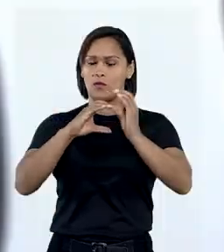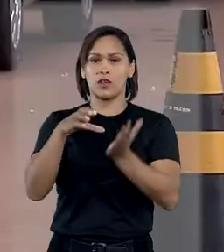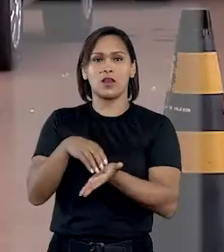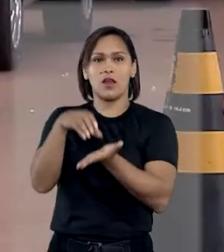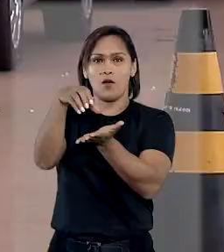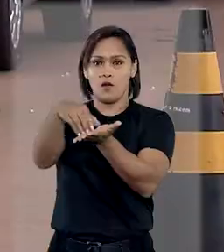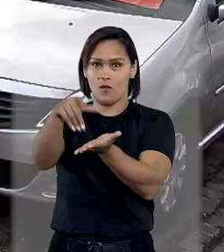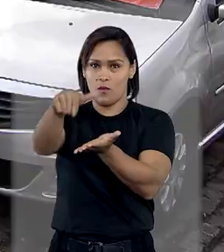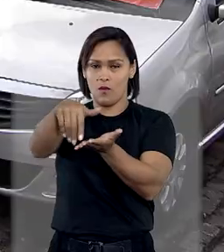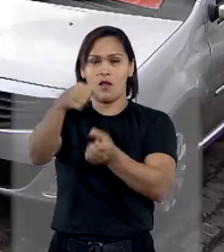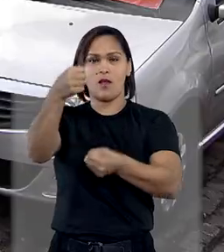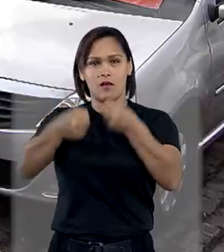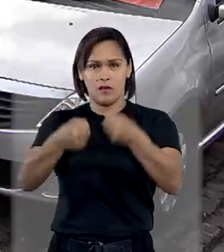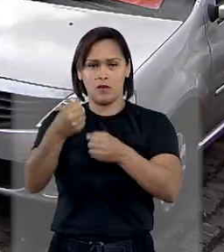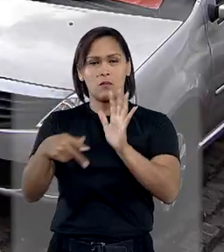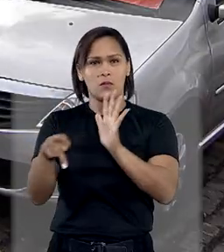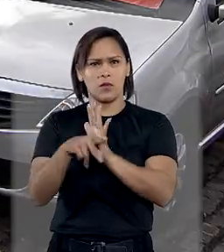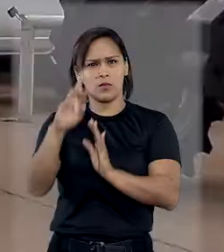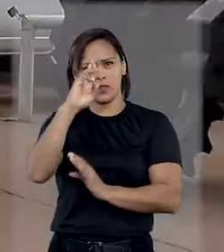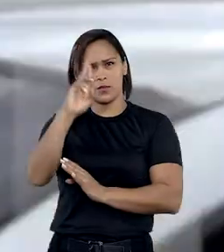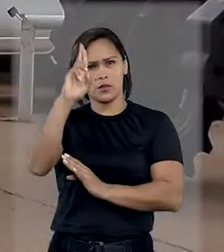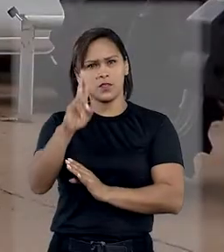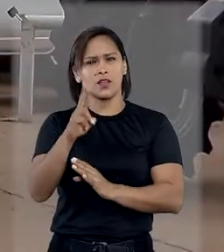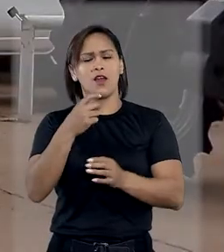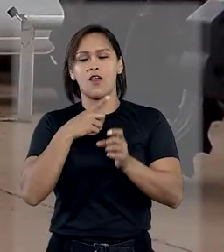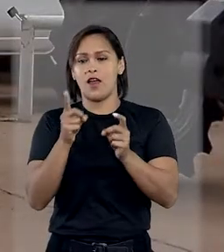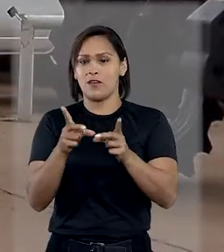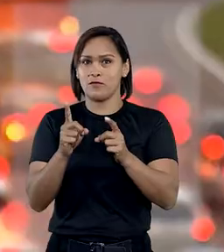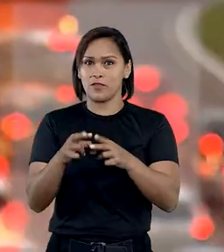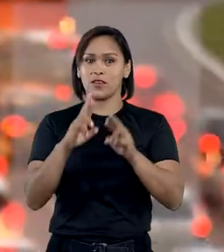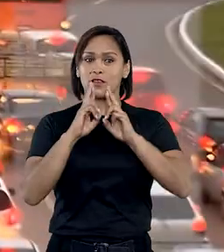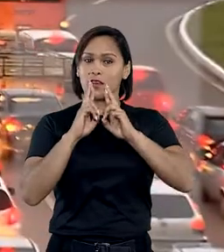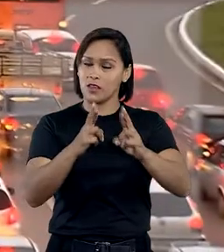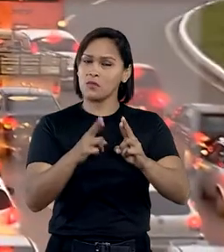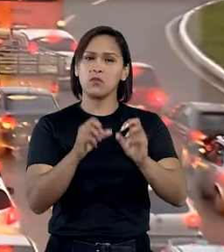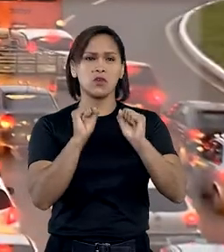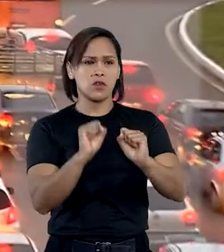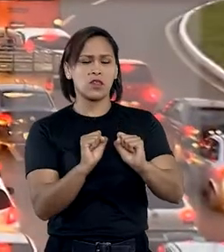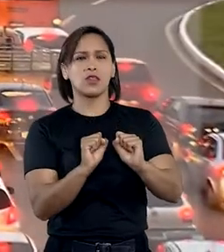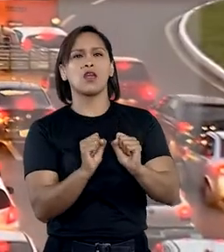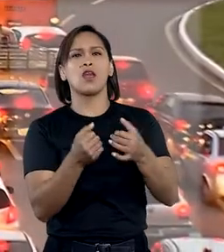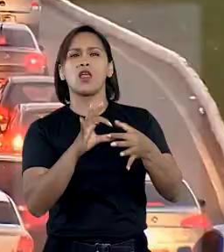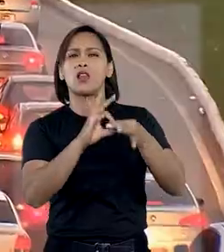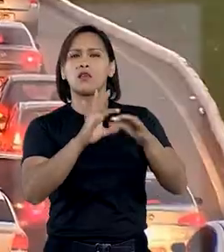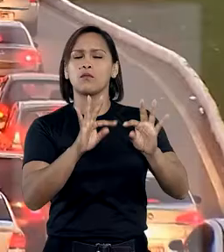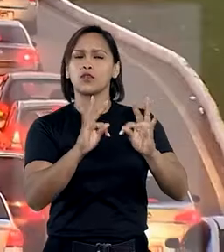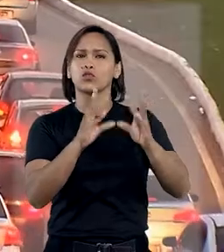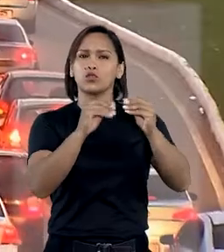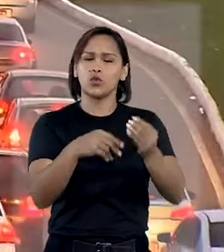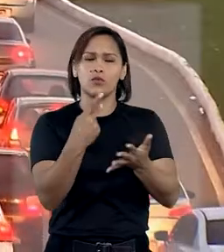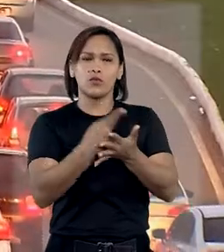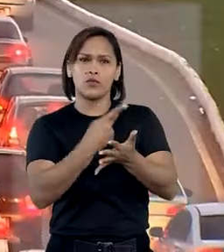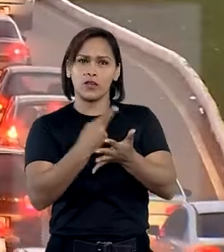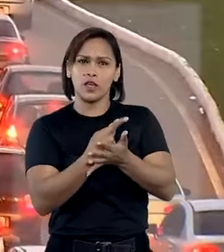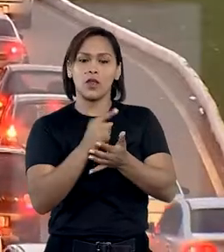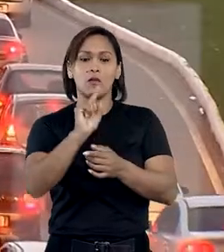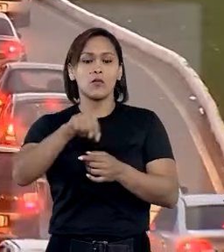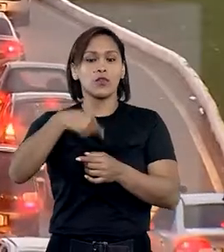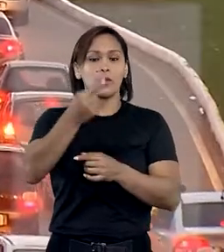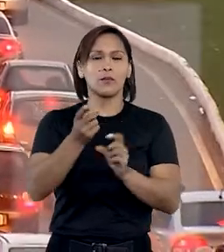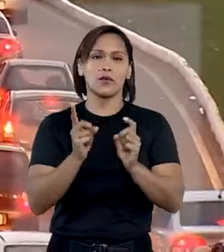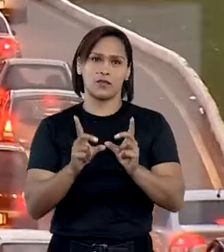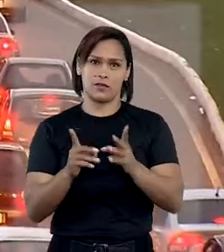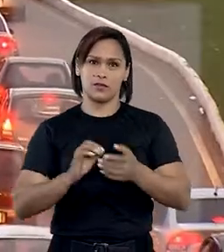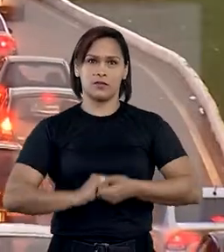comunicar ao órgão de trânsito a venda do veículo sob pena de responder solidariamente por eventuais infrações cometidas